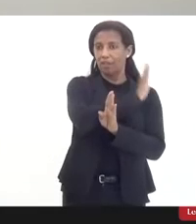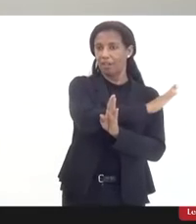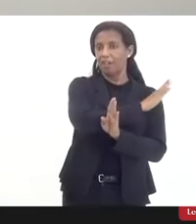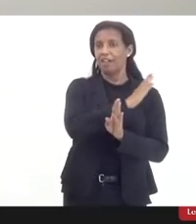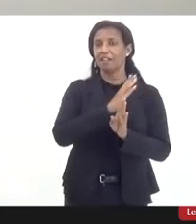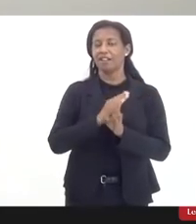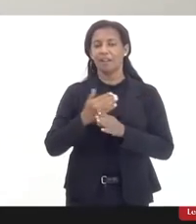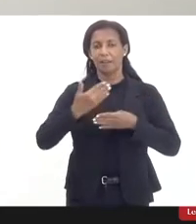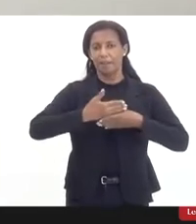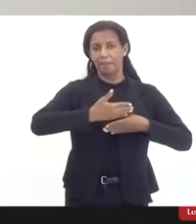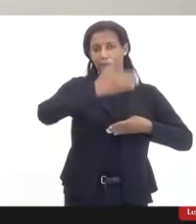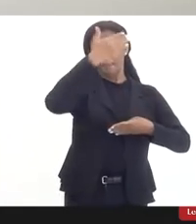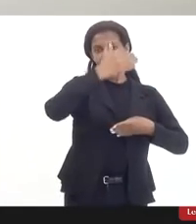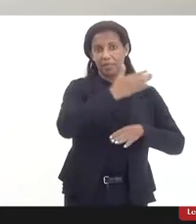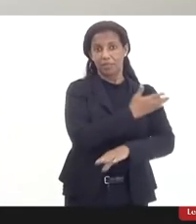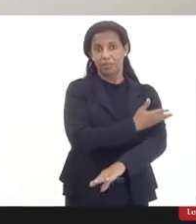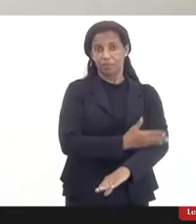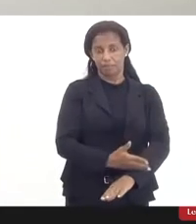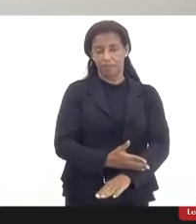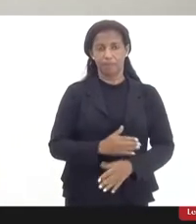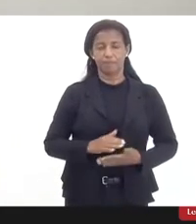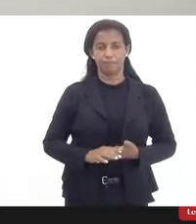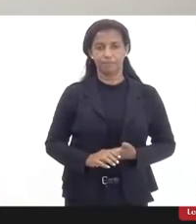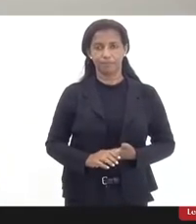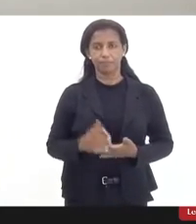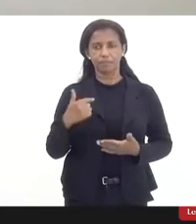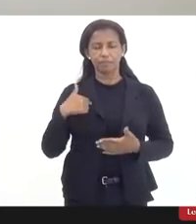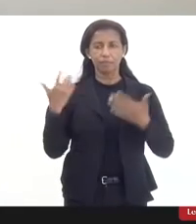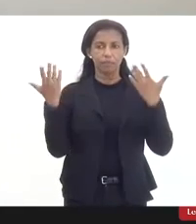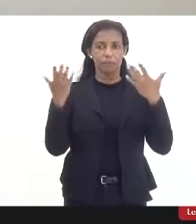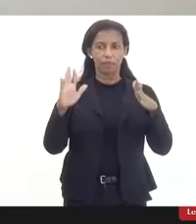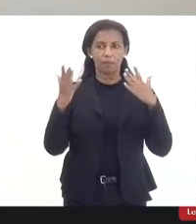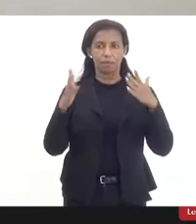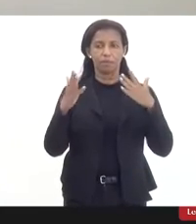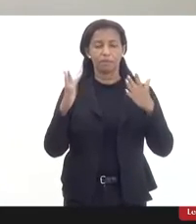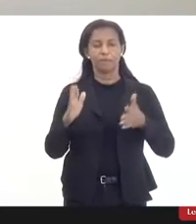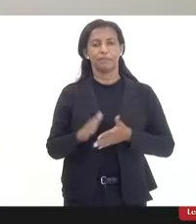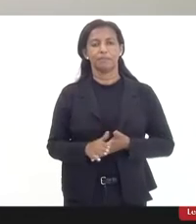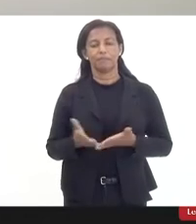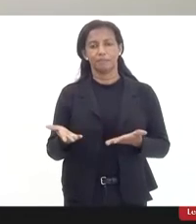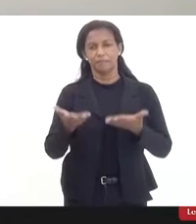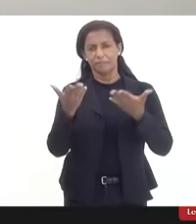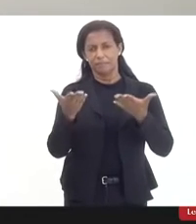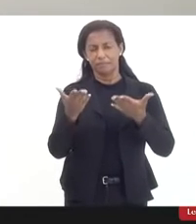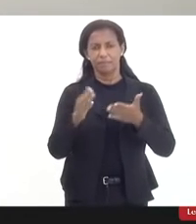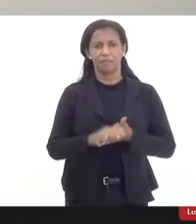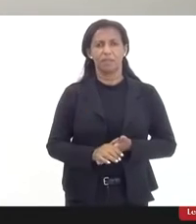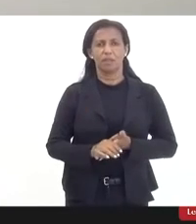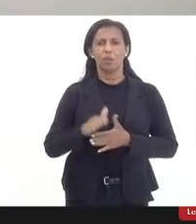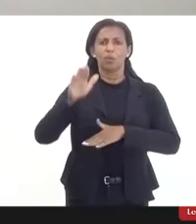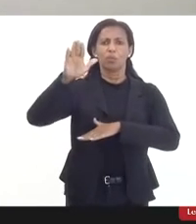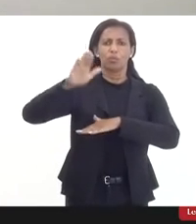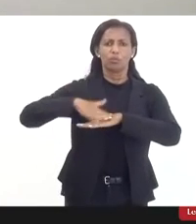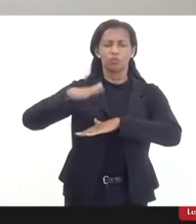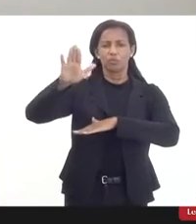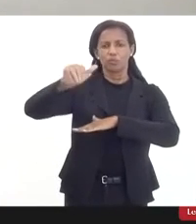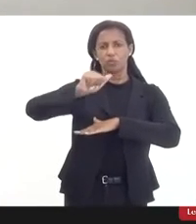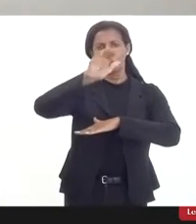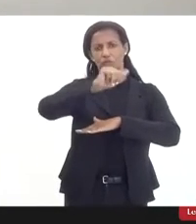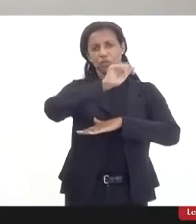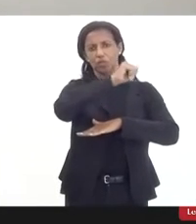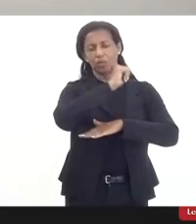uma parede branca. Deputada, eu parabenizo Vossa Excelência pela convocação dessa audiência pública